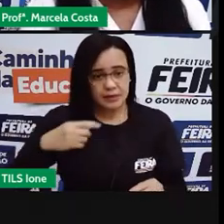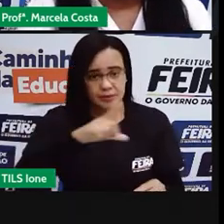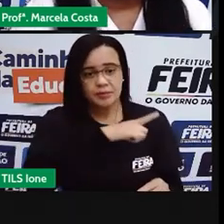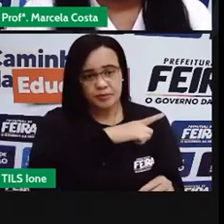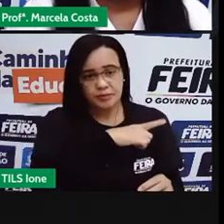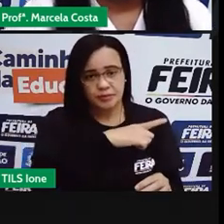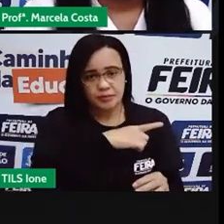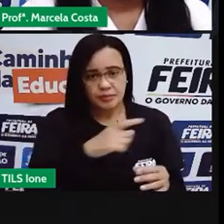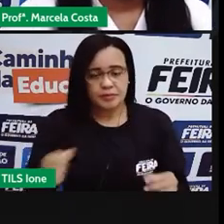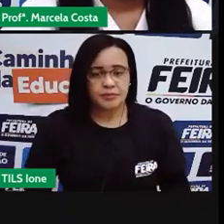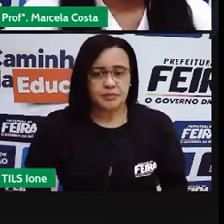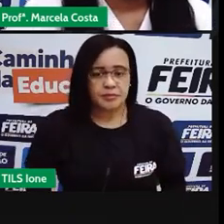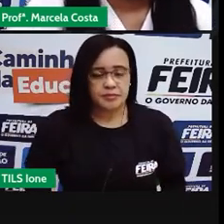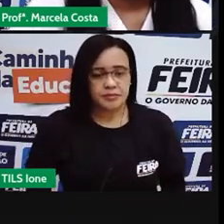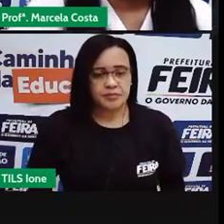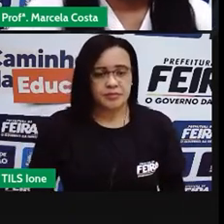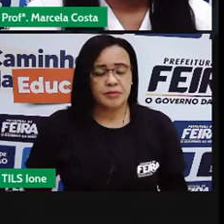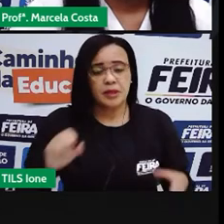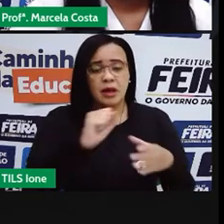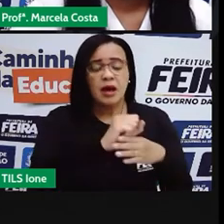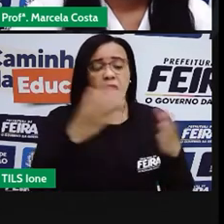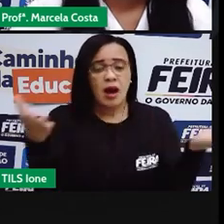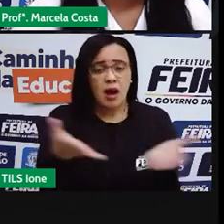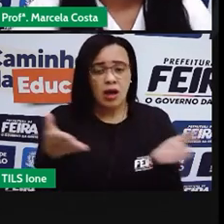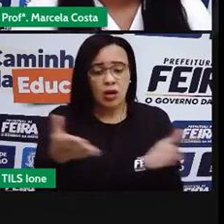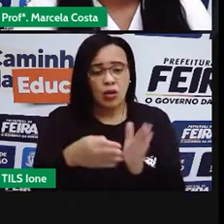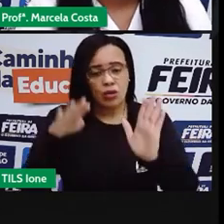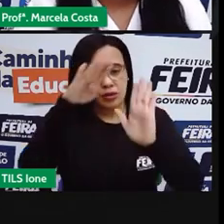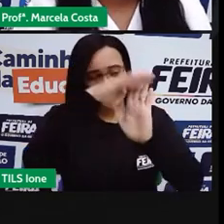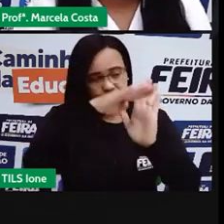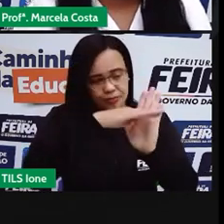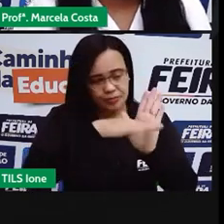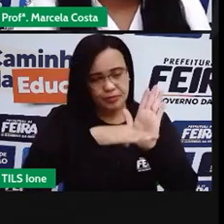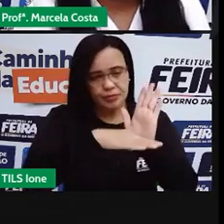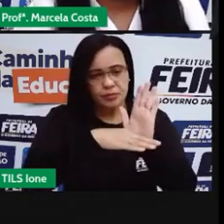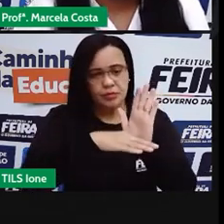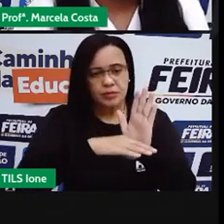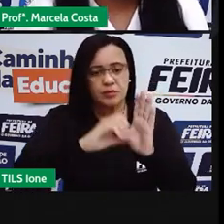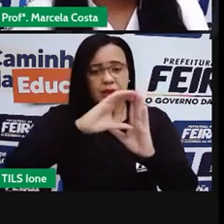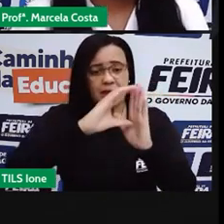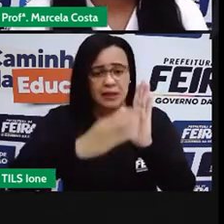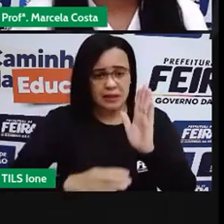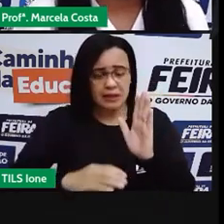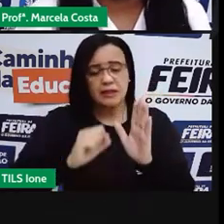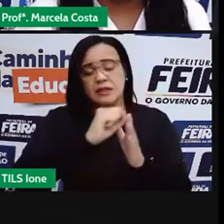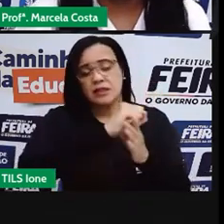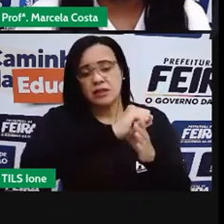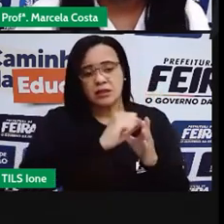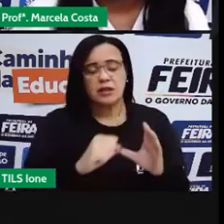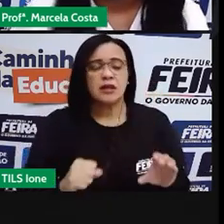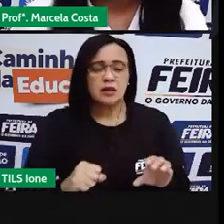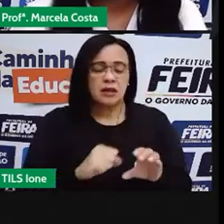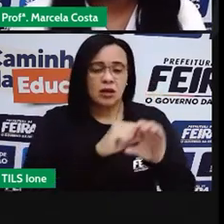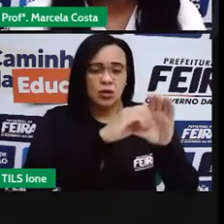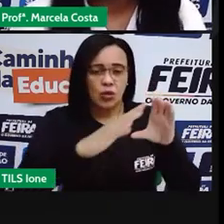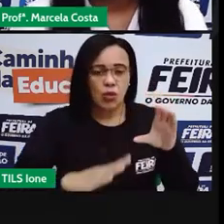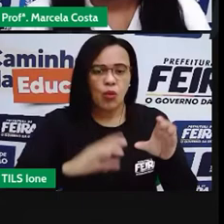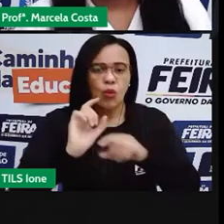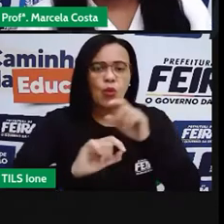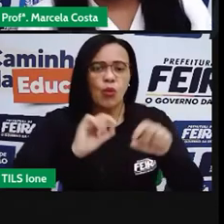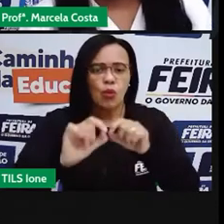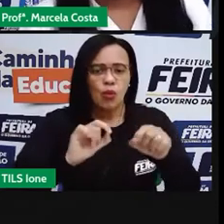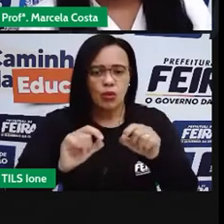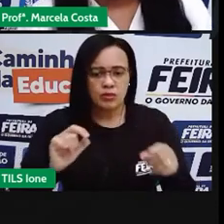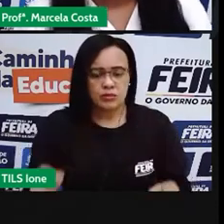Agora, a gente vai fazer uma lista com as características desse personagem. O leão